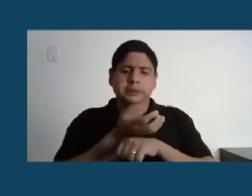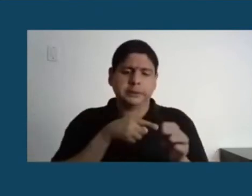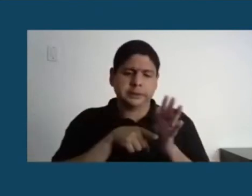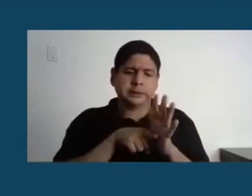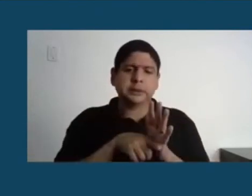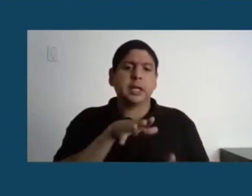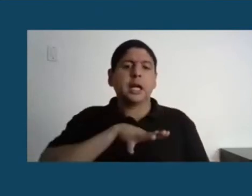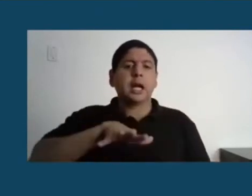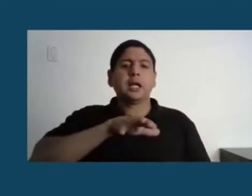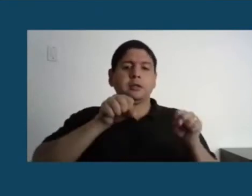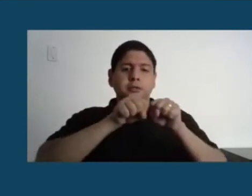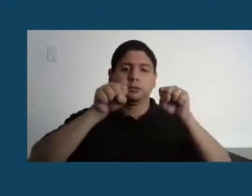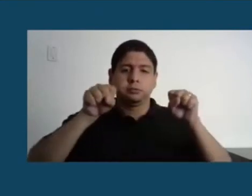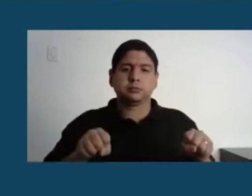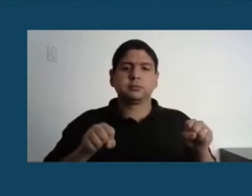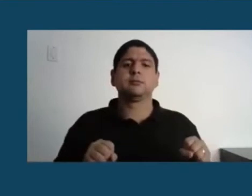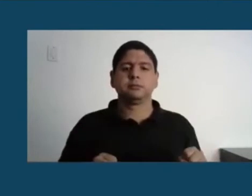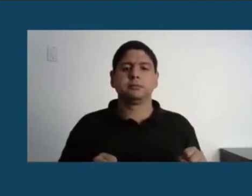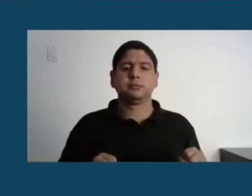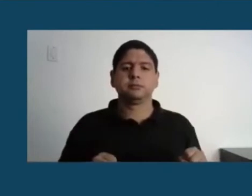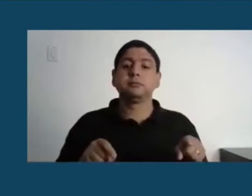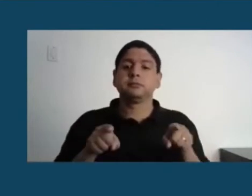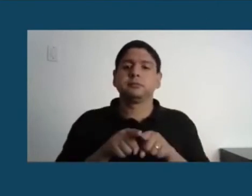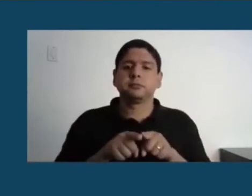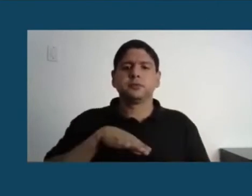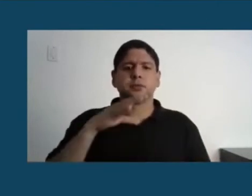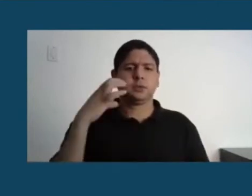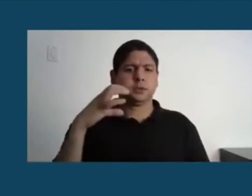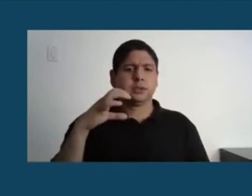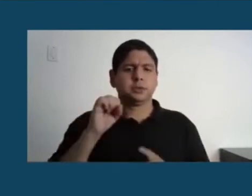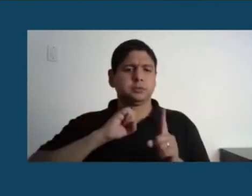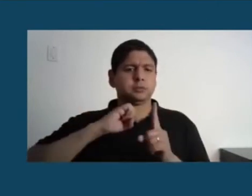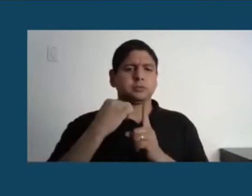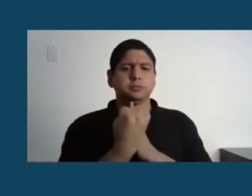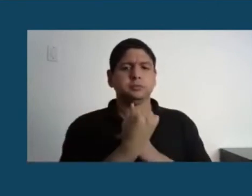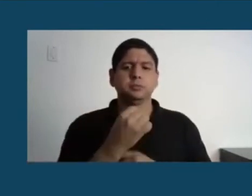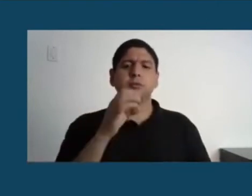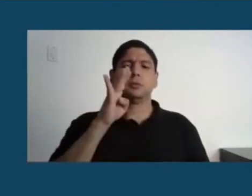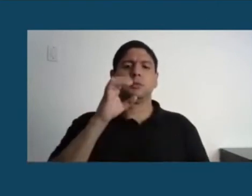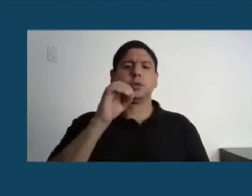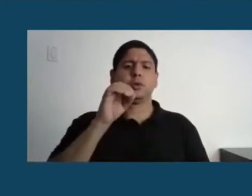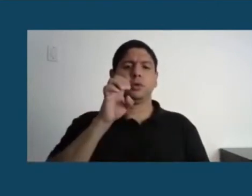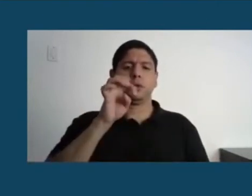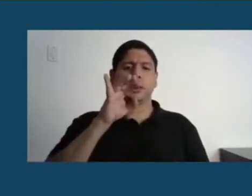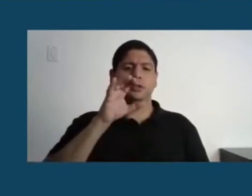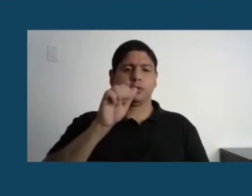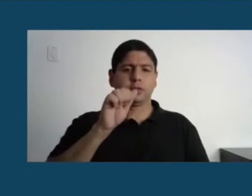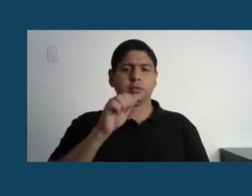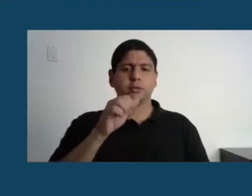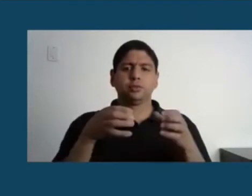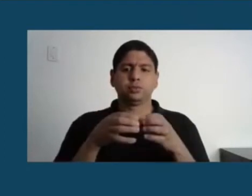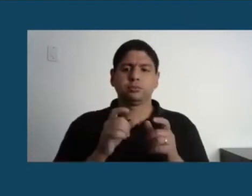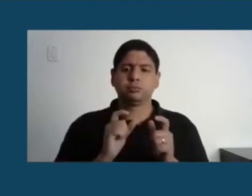na área de ciências sociais, enfim, bioética e assim por diante. É um grupo enorme que vem trabalhando